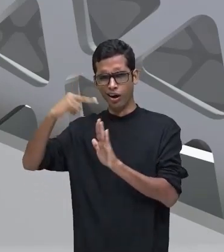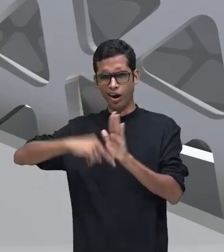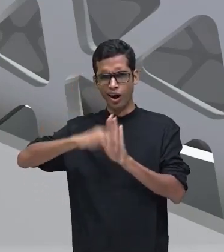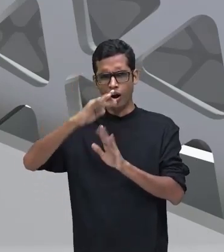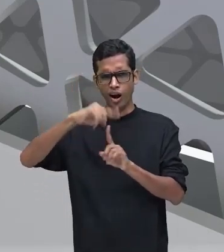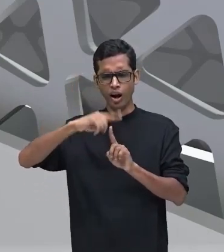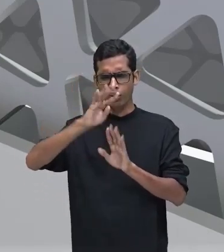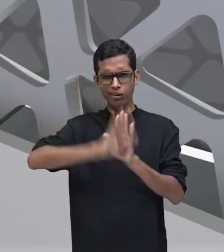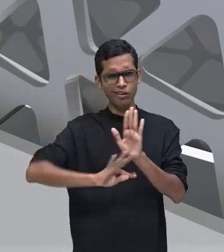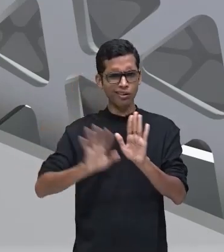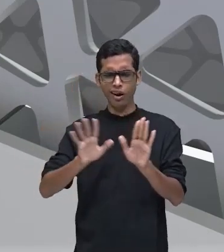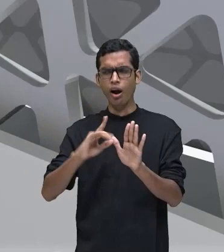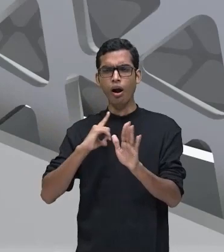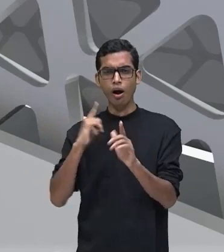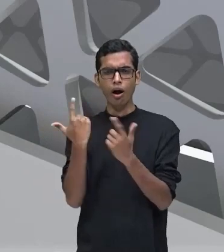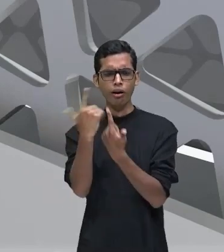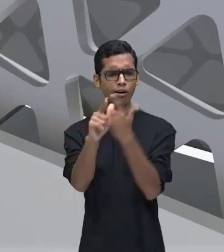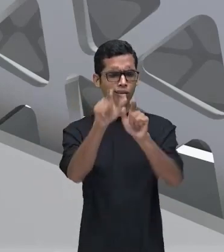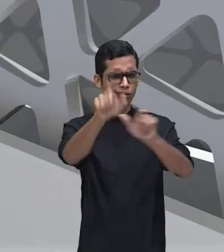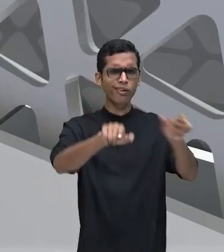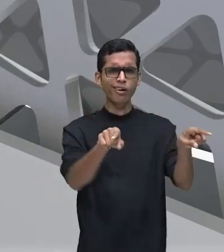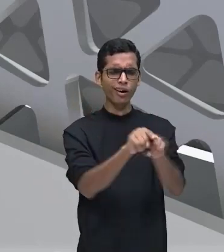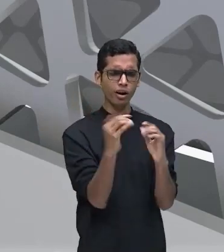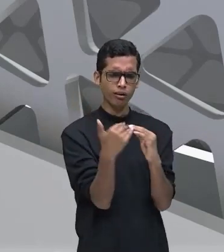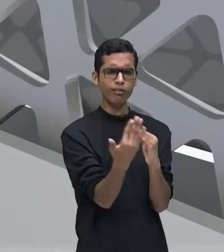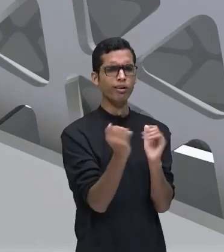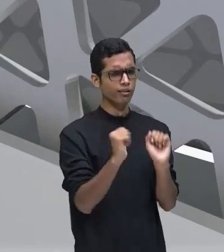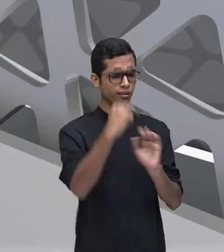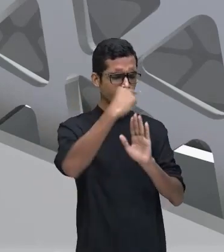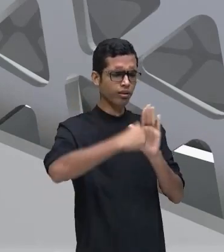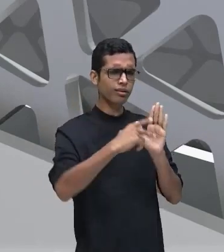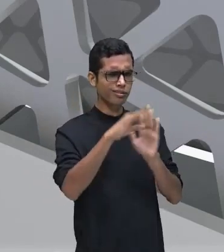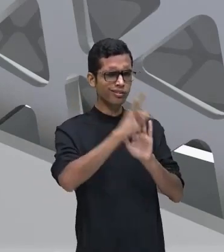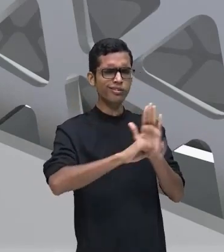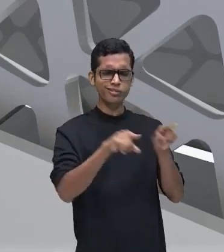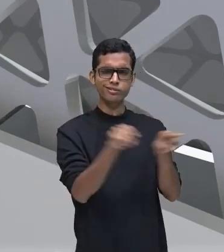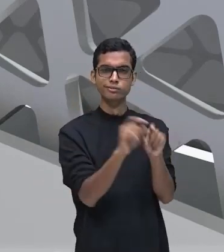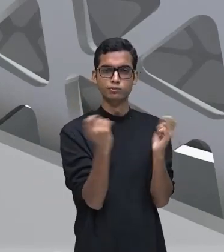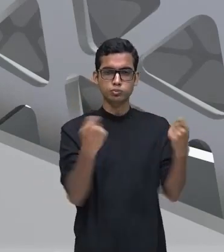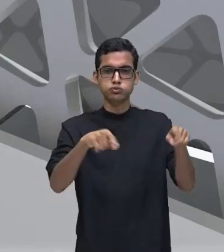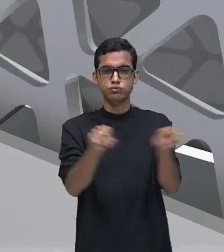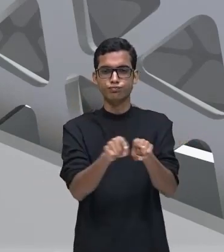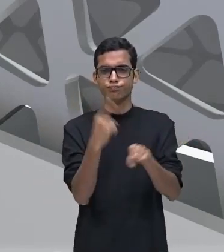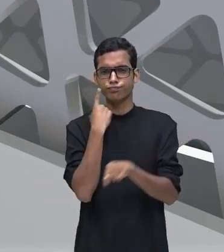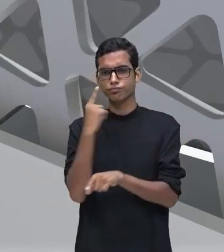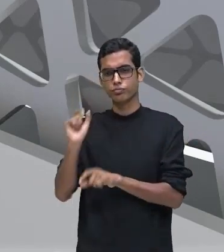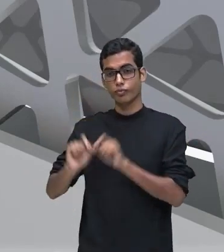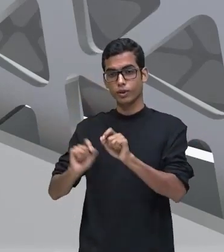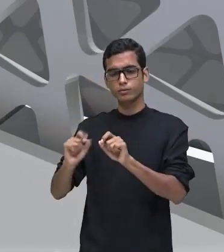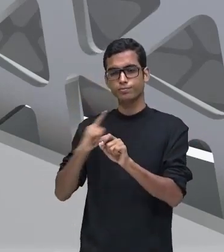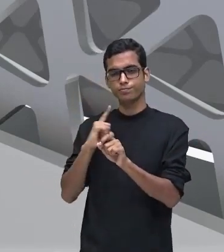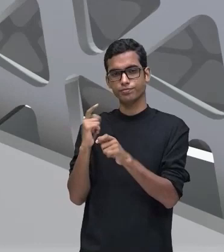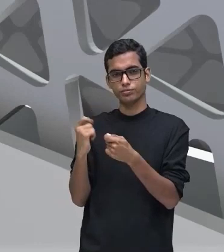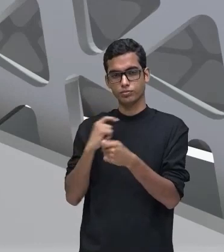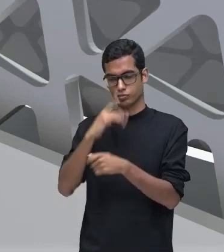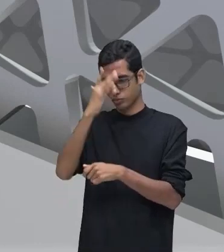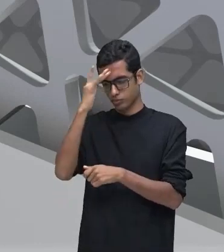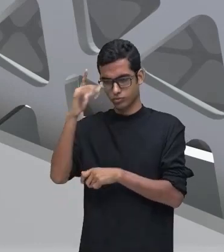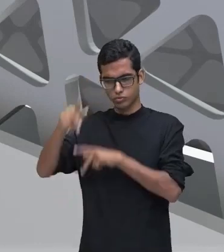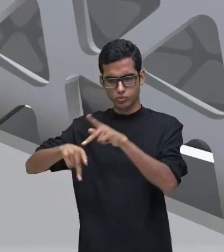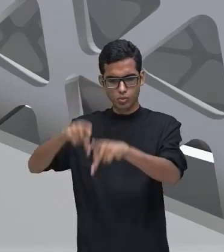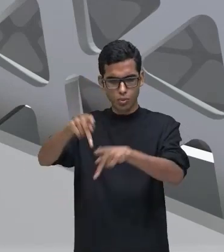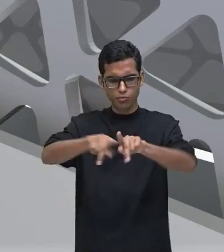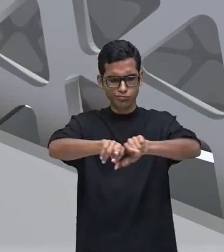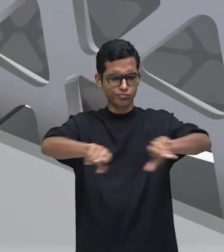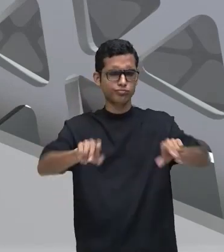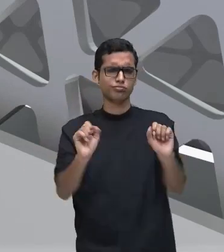de texto? Não, outras pessoas também podem ler esse texto. Percebam que ele é um texto que pode alcançar diversos públicos,